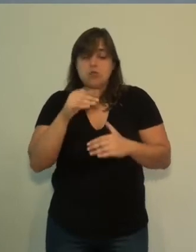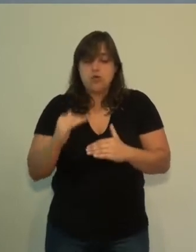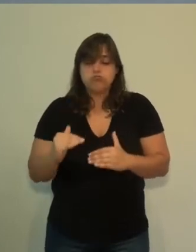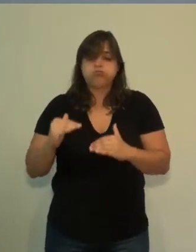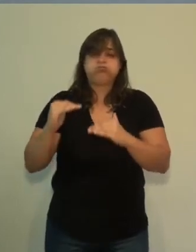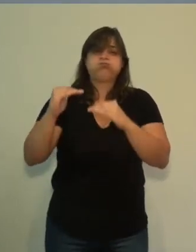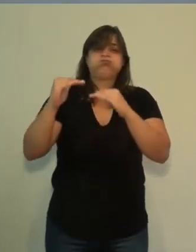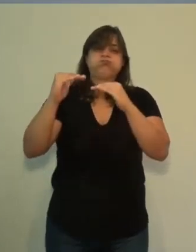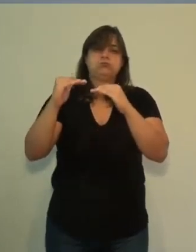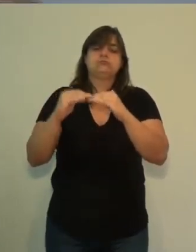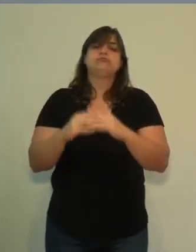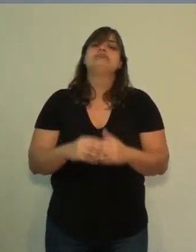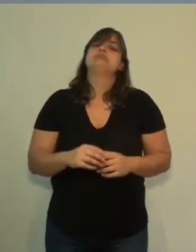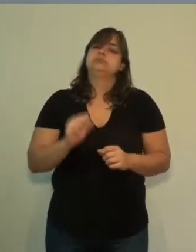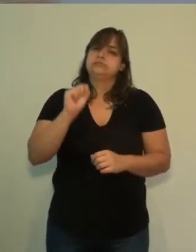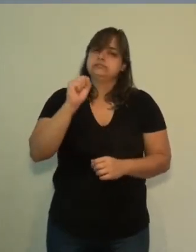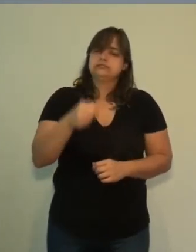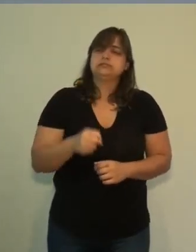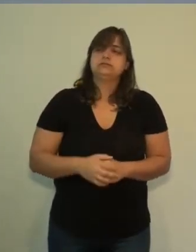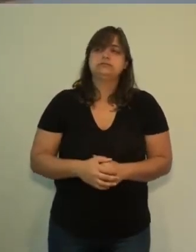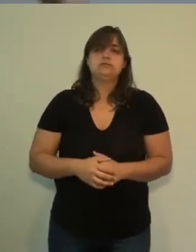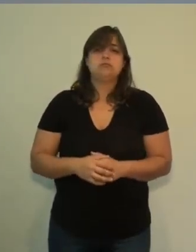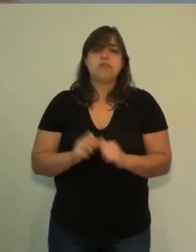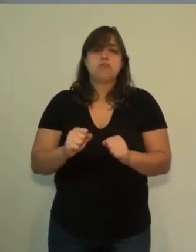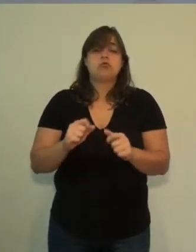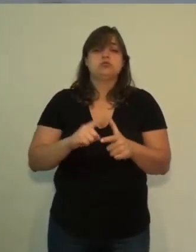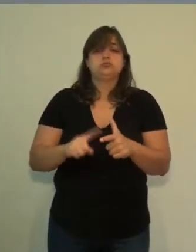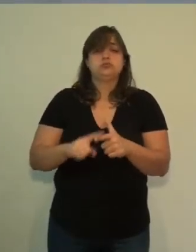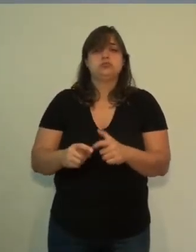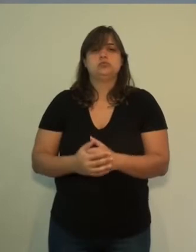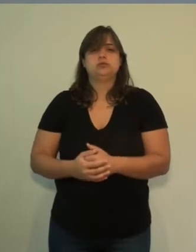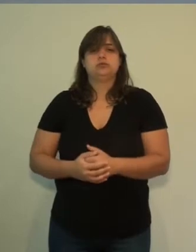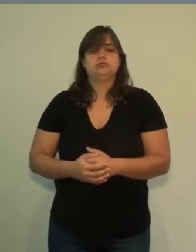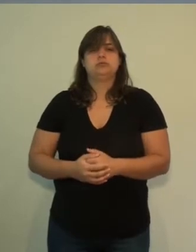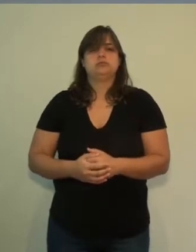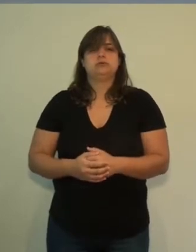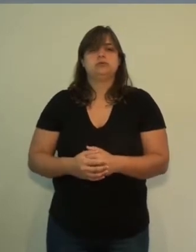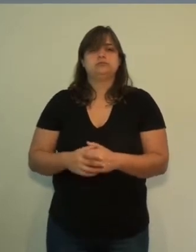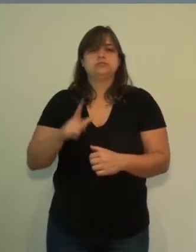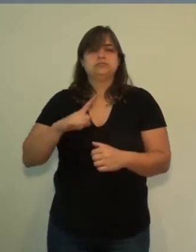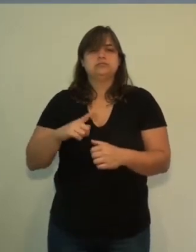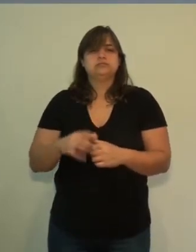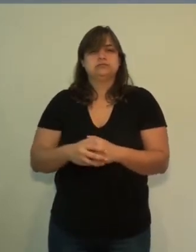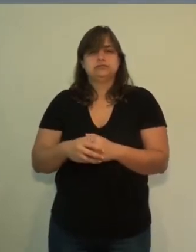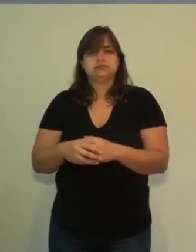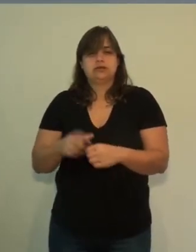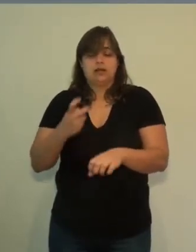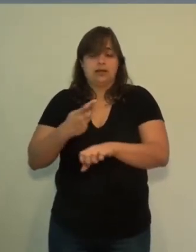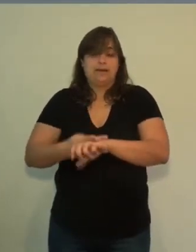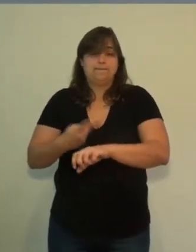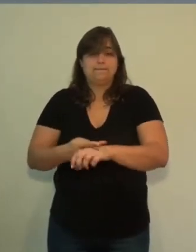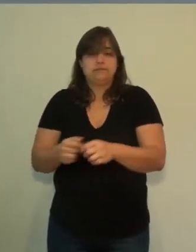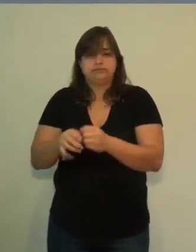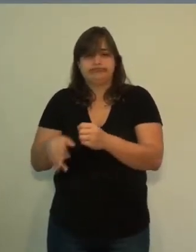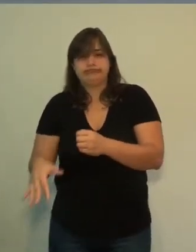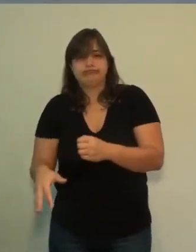subiu muito, e isso certamente mexeu com alguma coisa, reposicionou algumas pedras da fundação. Ao abrir